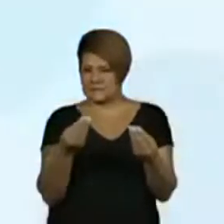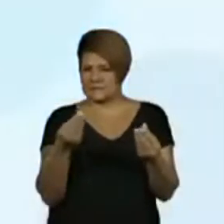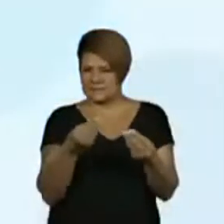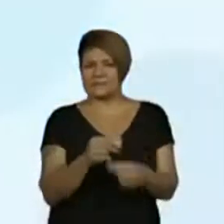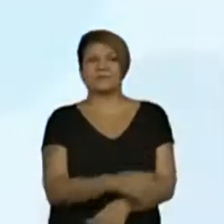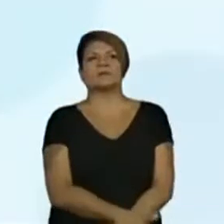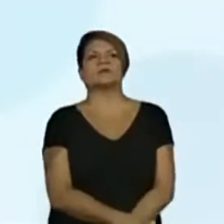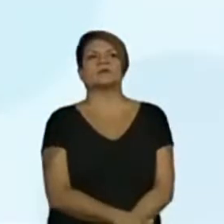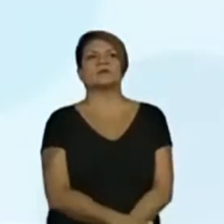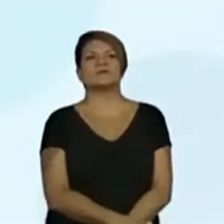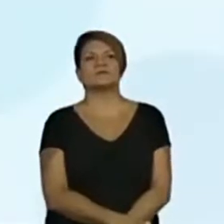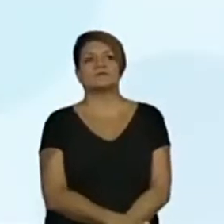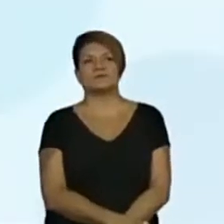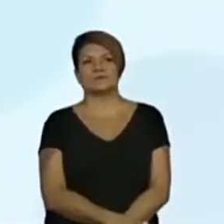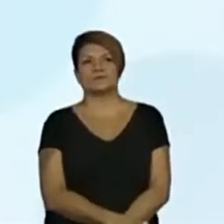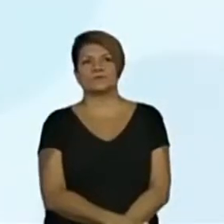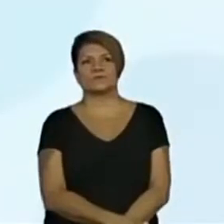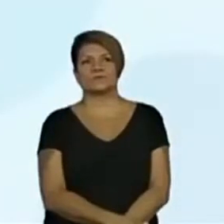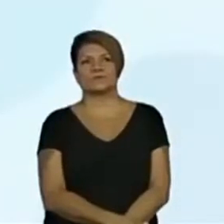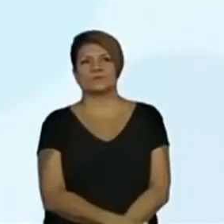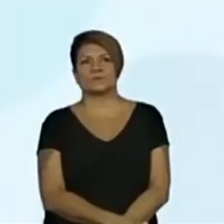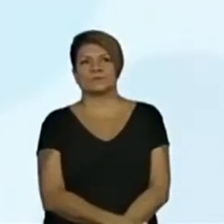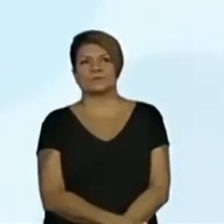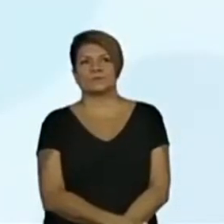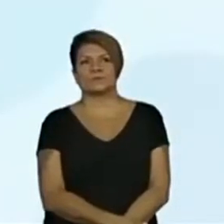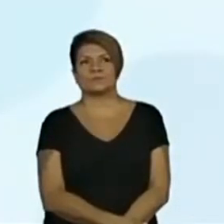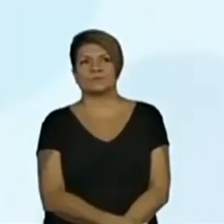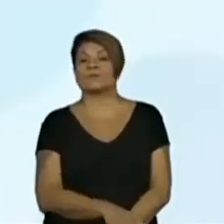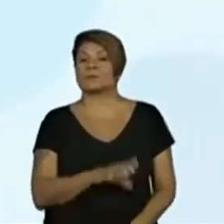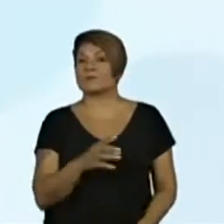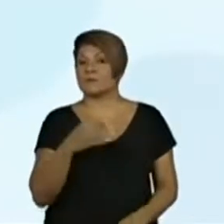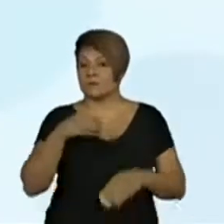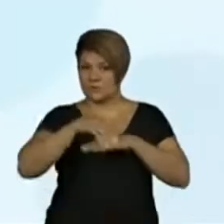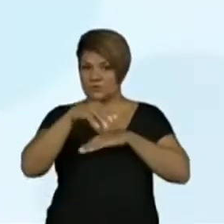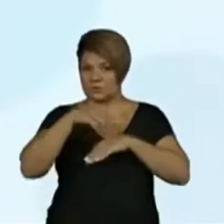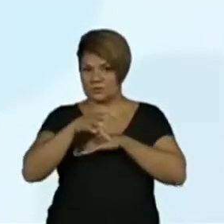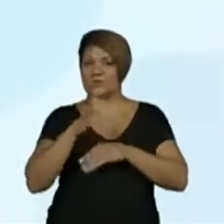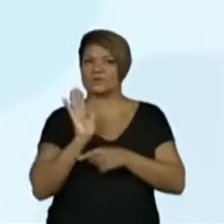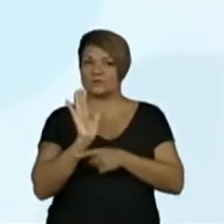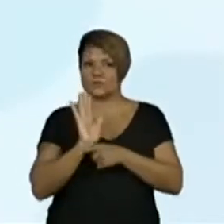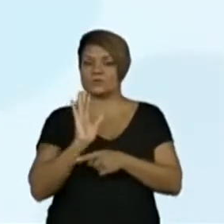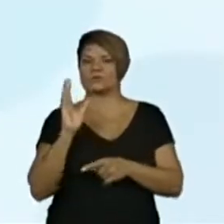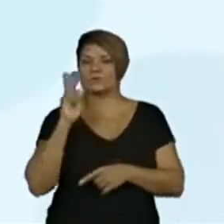que essas sugestões são contribuições dos nossos professores, tá bom?